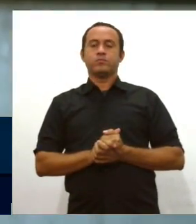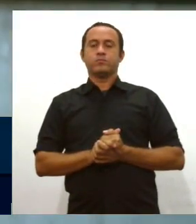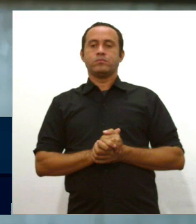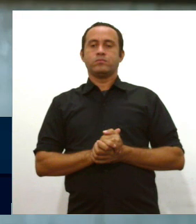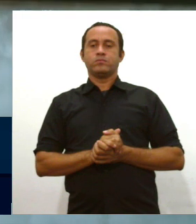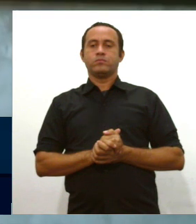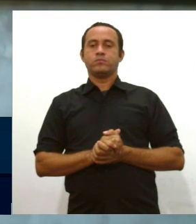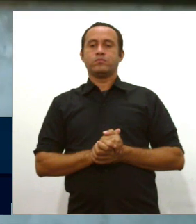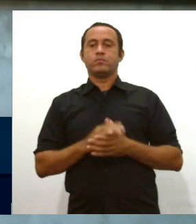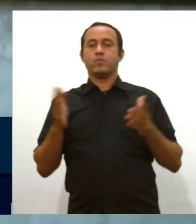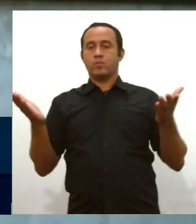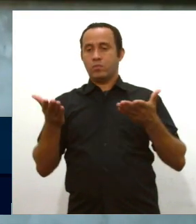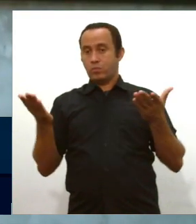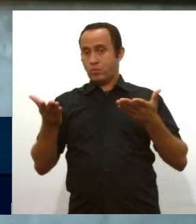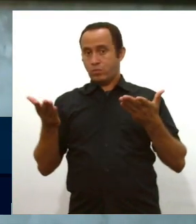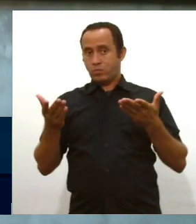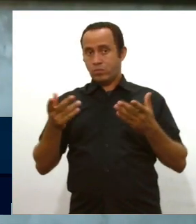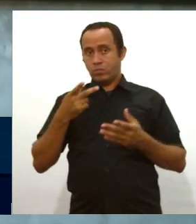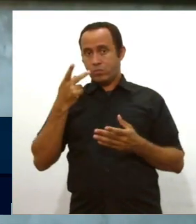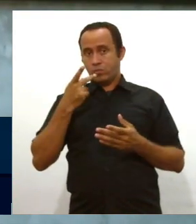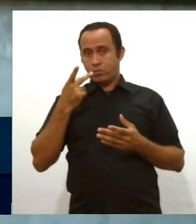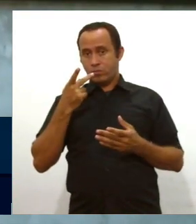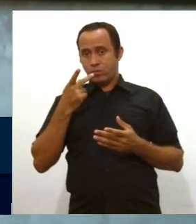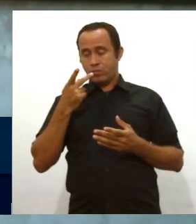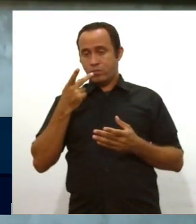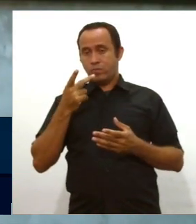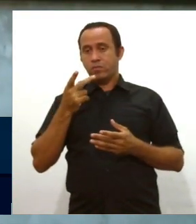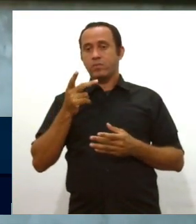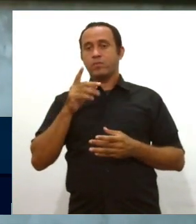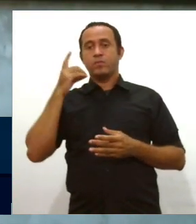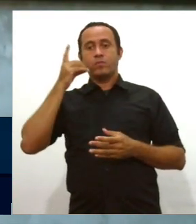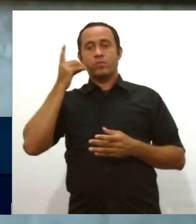Com a palavra, deputado Irã Barbosa.